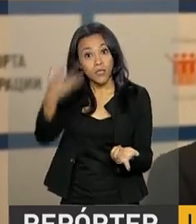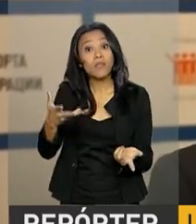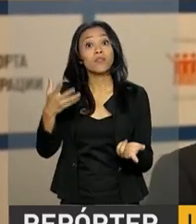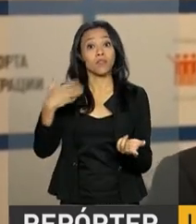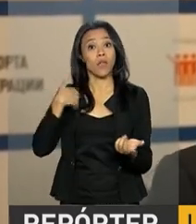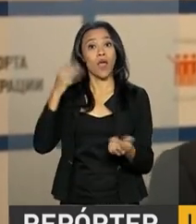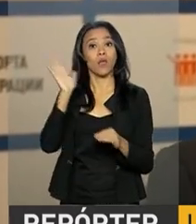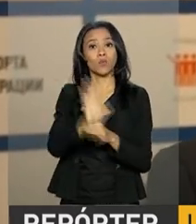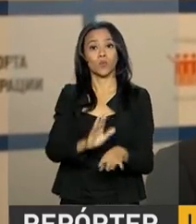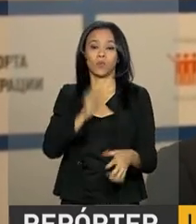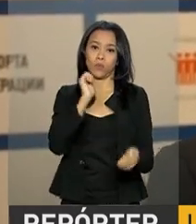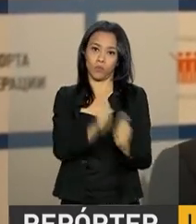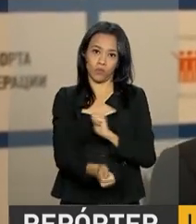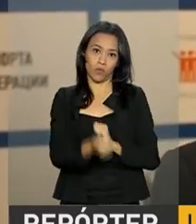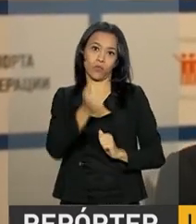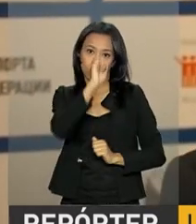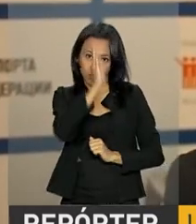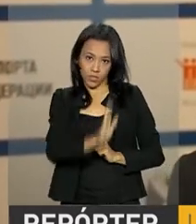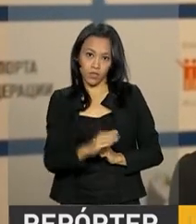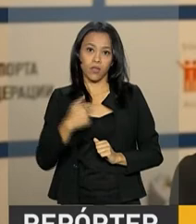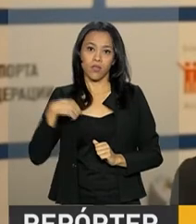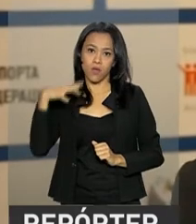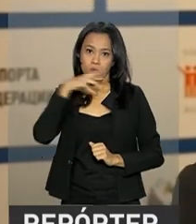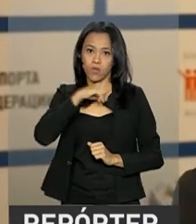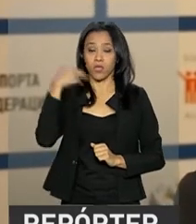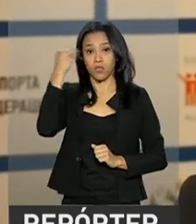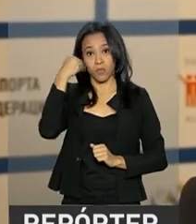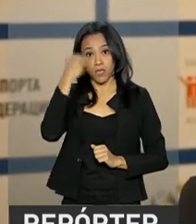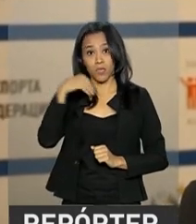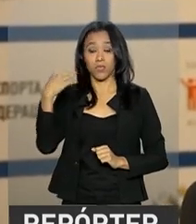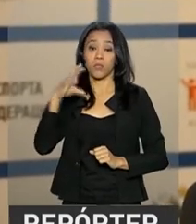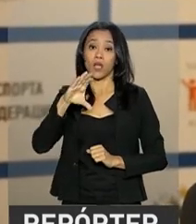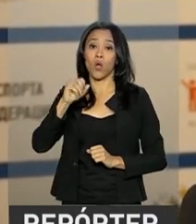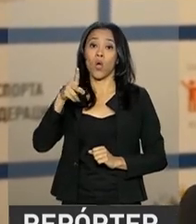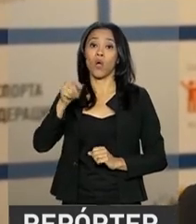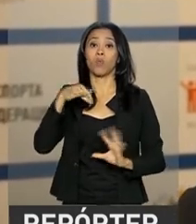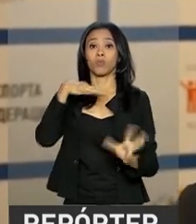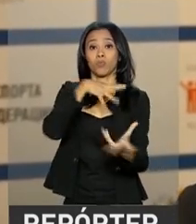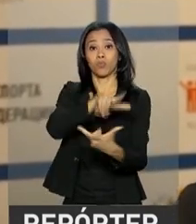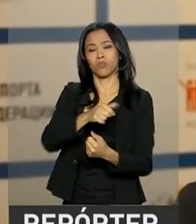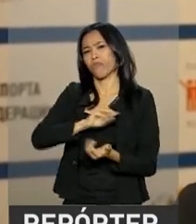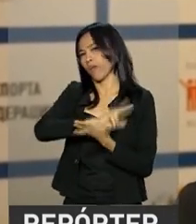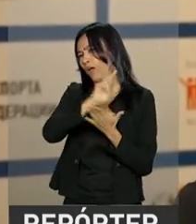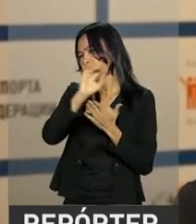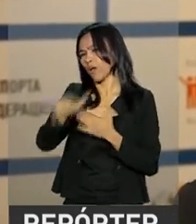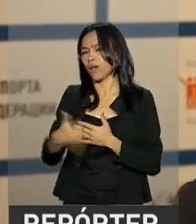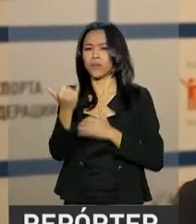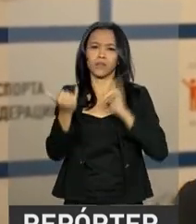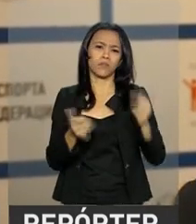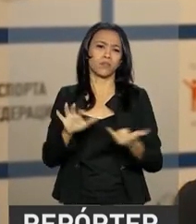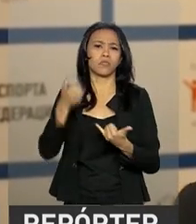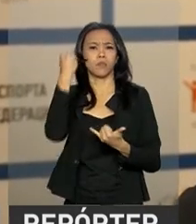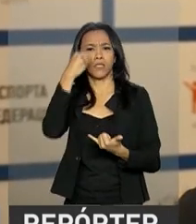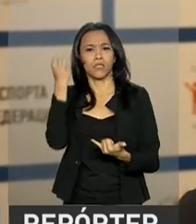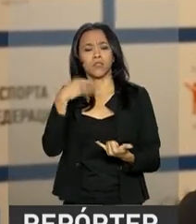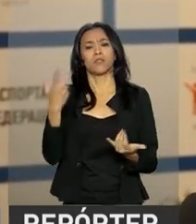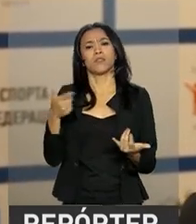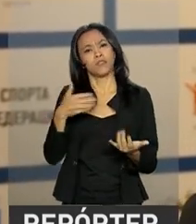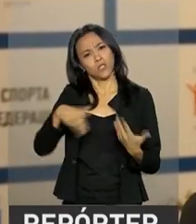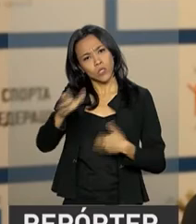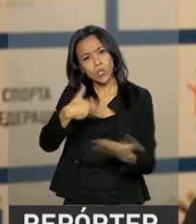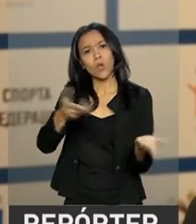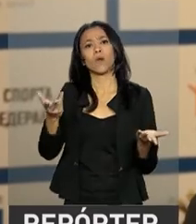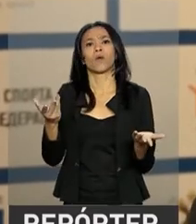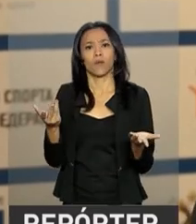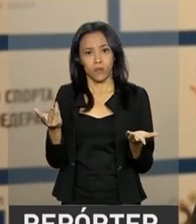esporte brasileiro. Eu acho que essa experiência da Copa do Mundo, teremos vários eventos como esse e várias oportunidades como essa de troca de experiência